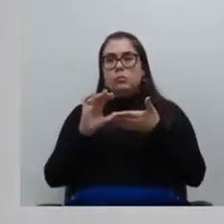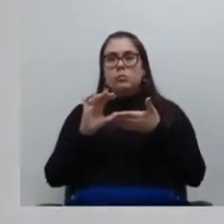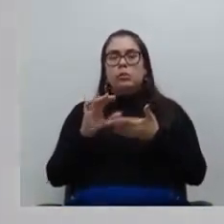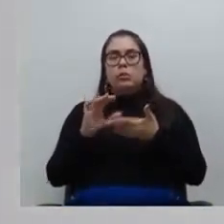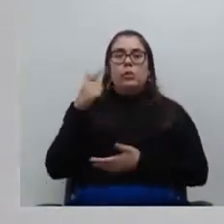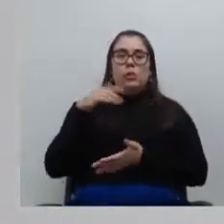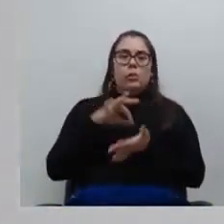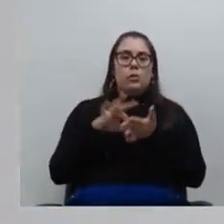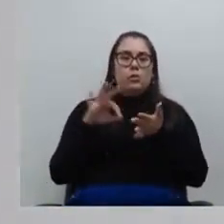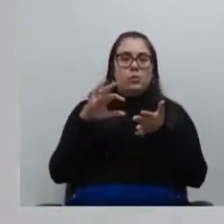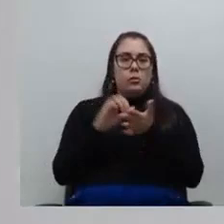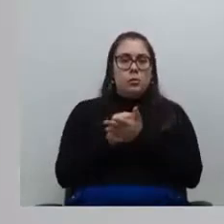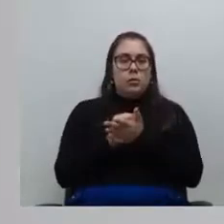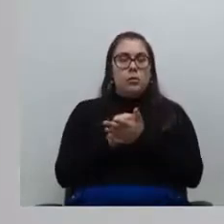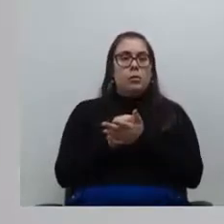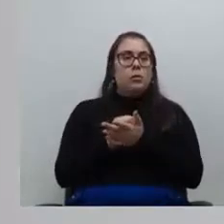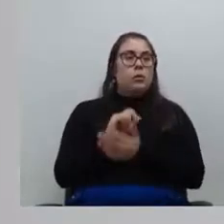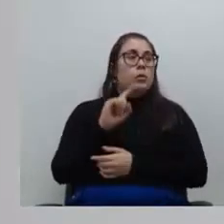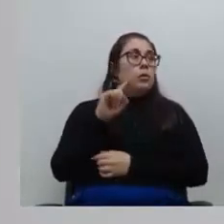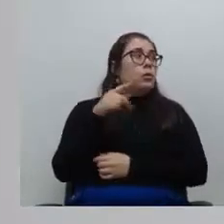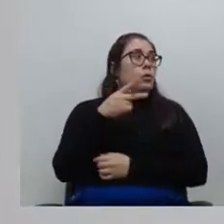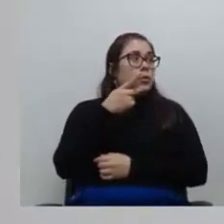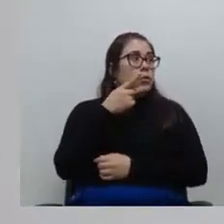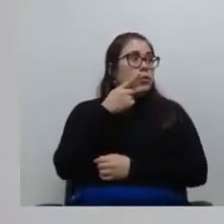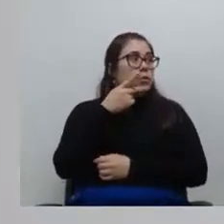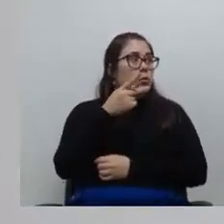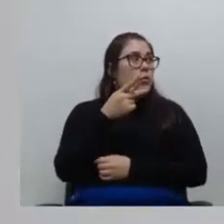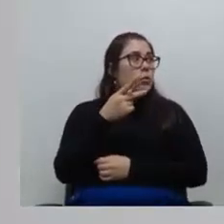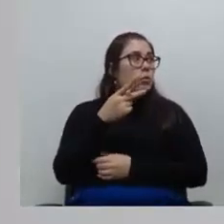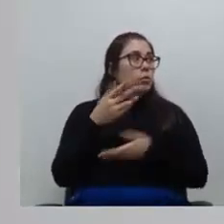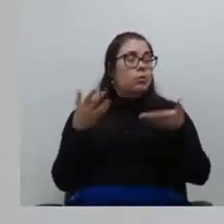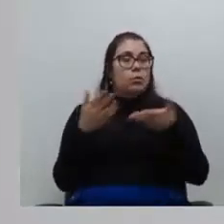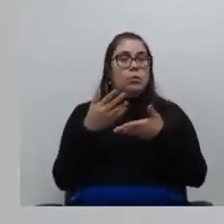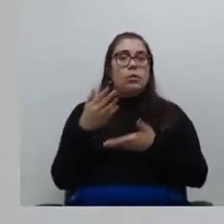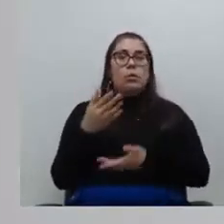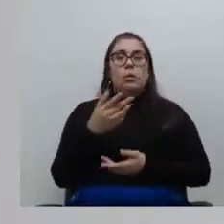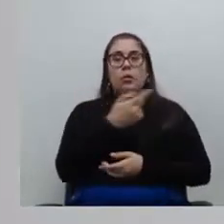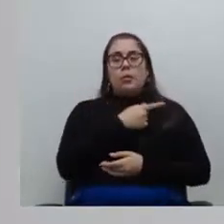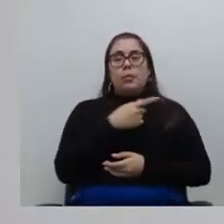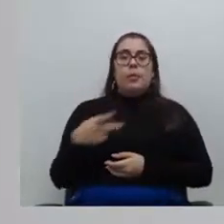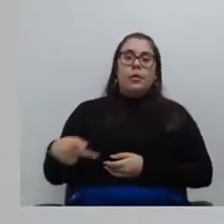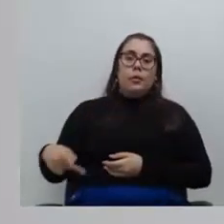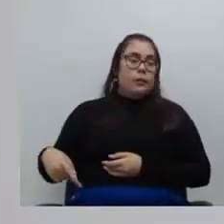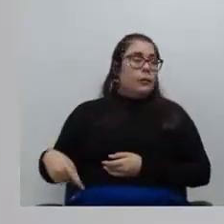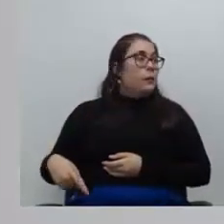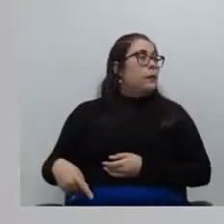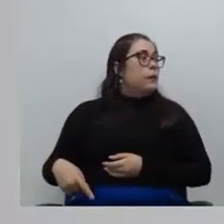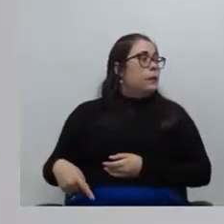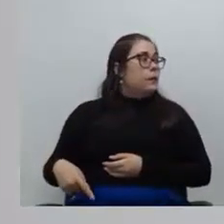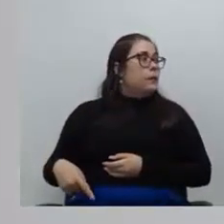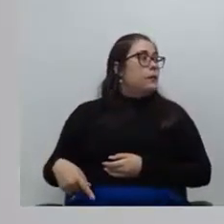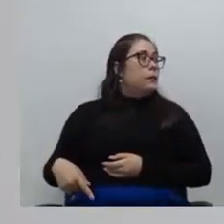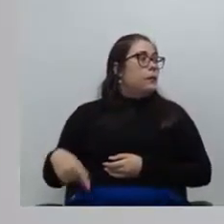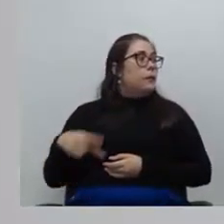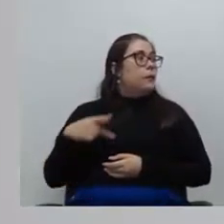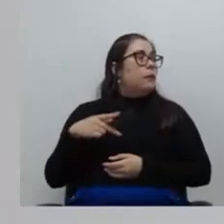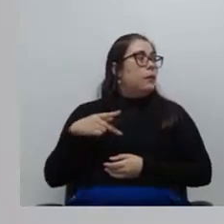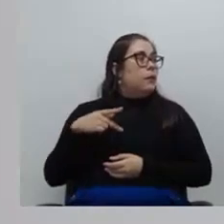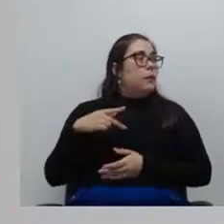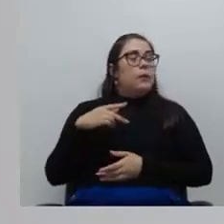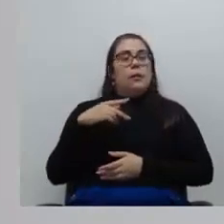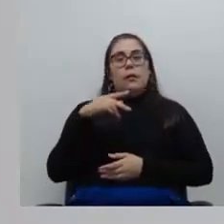inscrito eu tinha me inscrito mas eu vou deixar para falar por último passo a palavra ao presidente da associação das defensoras e defensores públicos